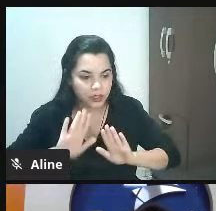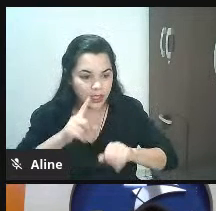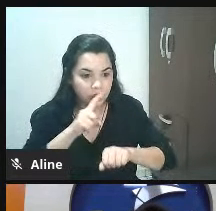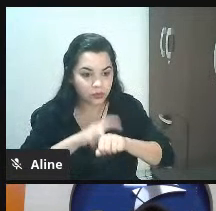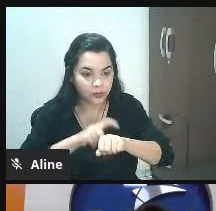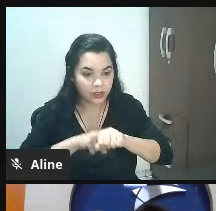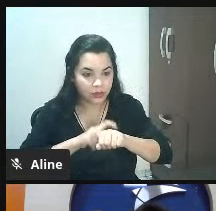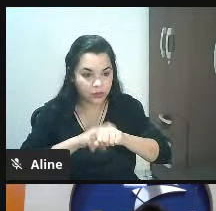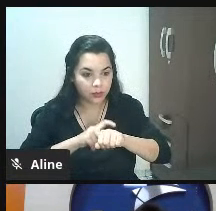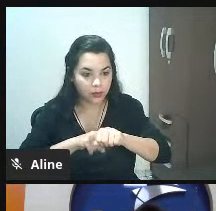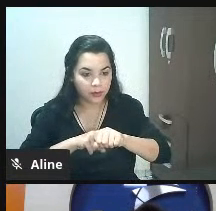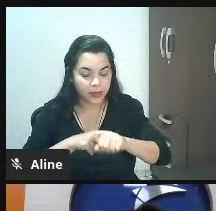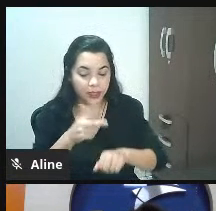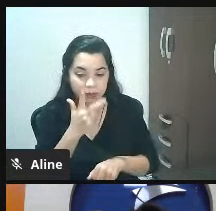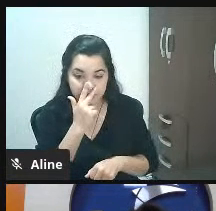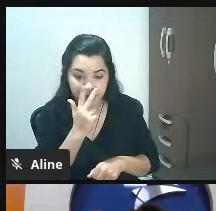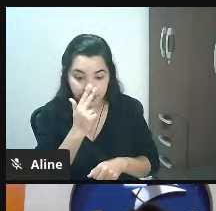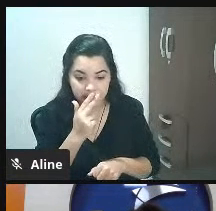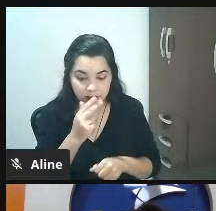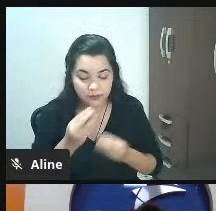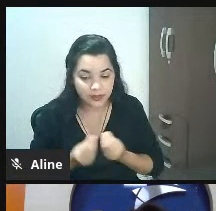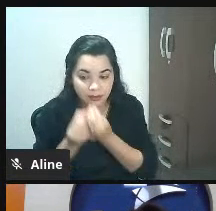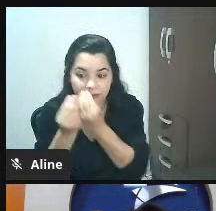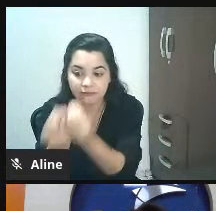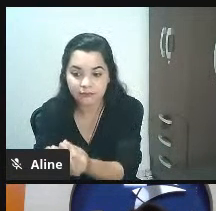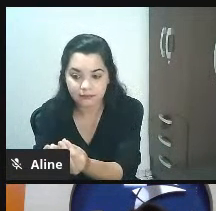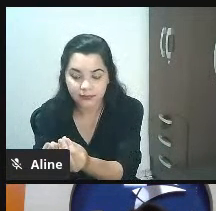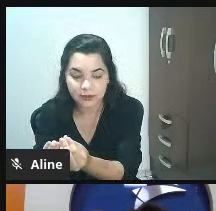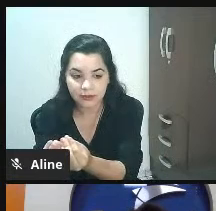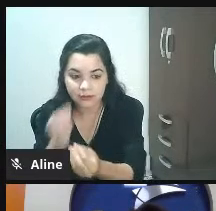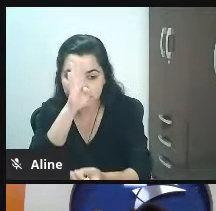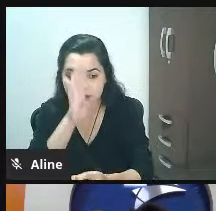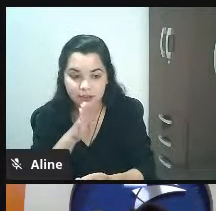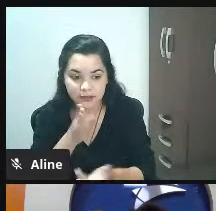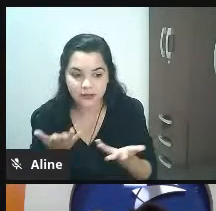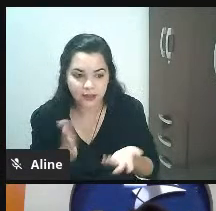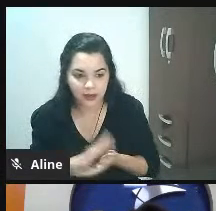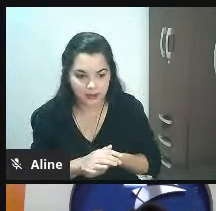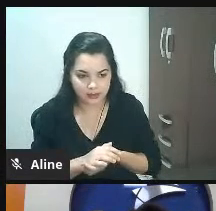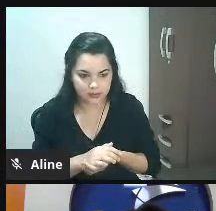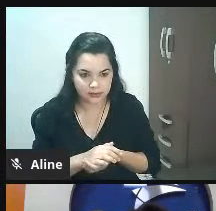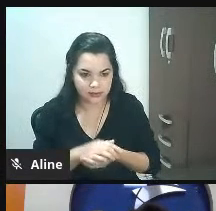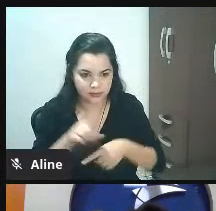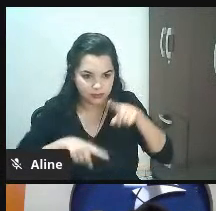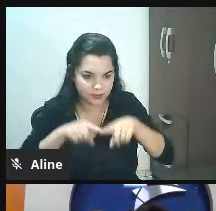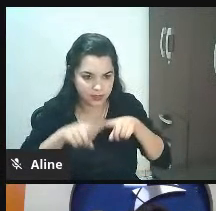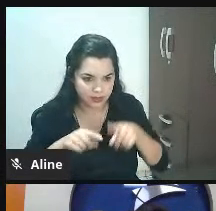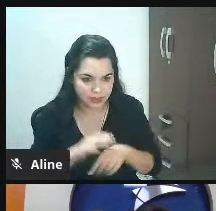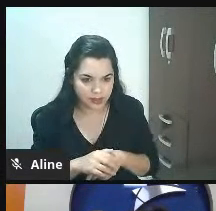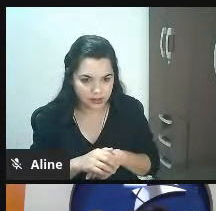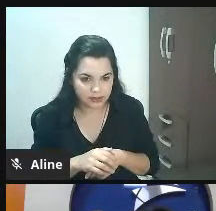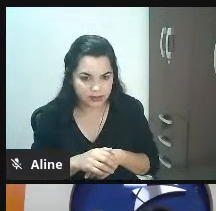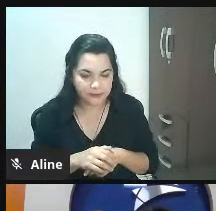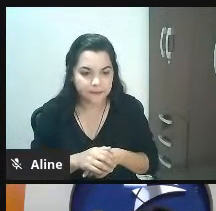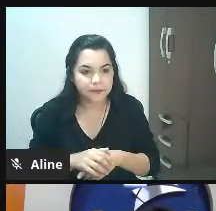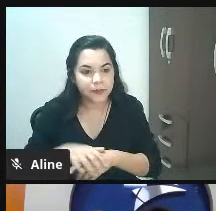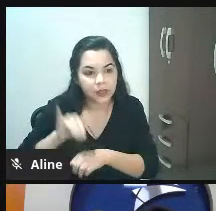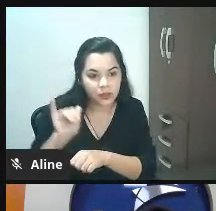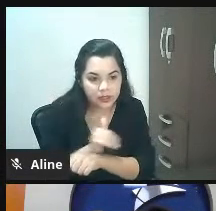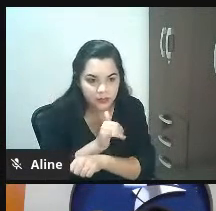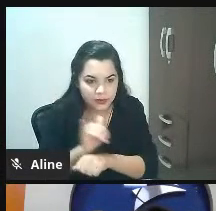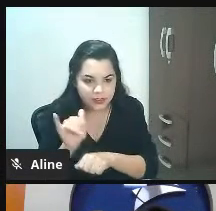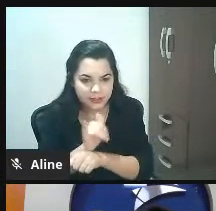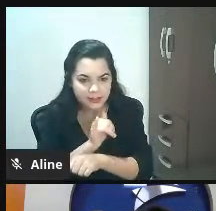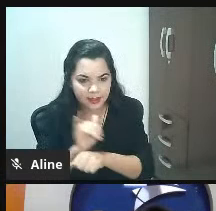rifando produto esse é o problema agora vamos pensar o seguinte se a gente está falando de estratégia o contexto impacta a